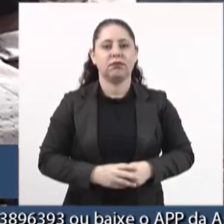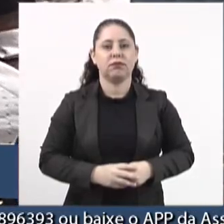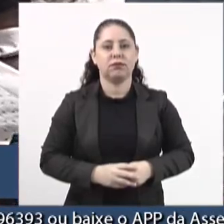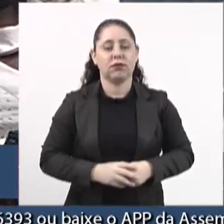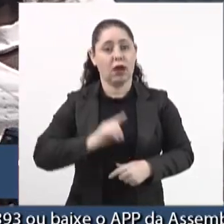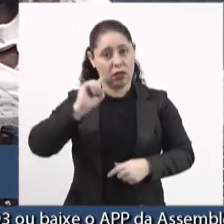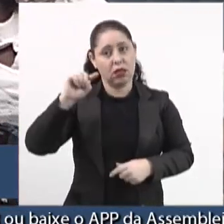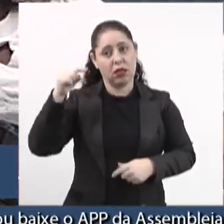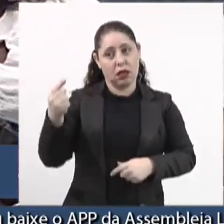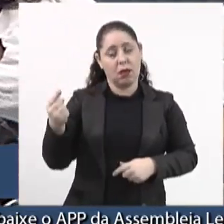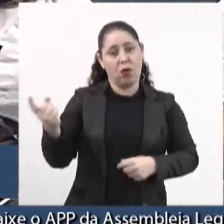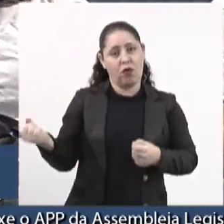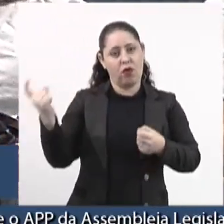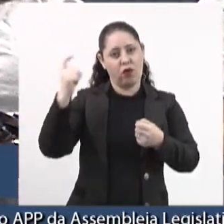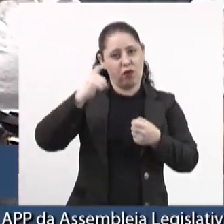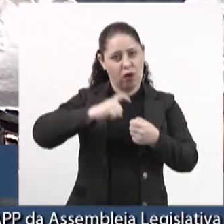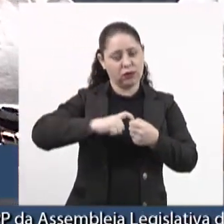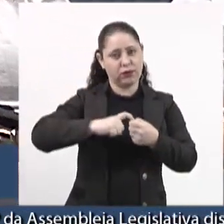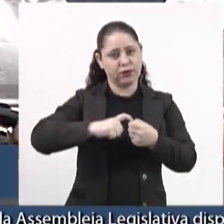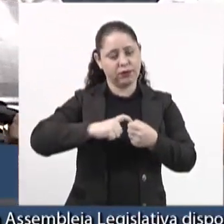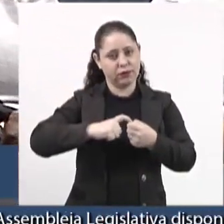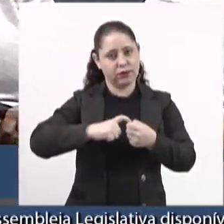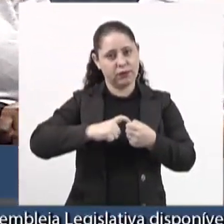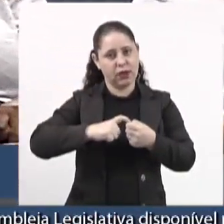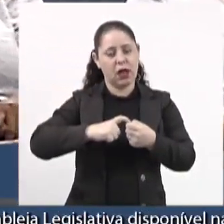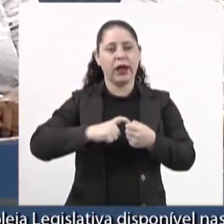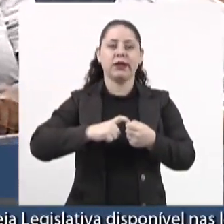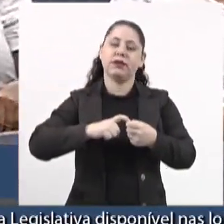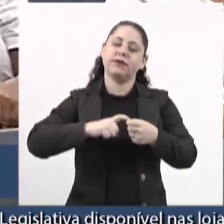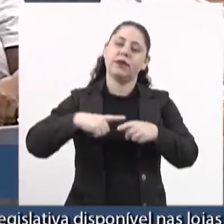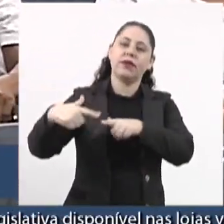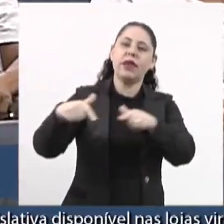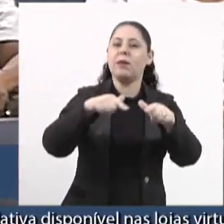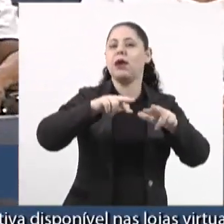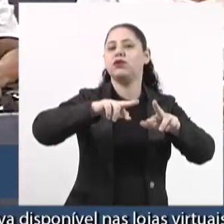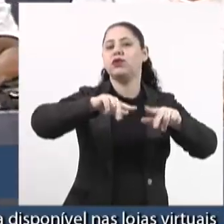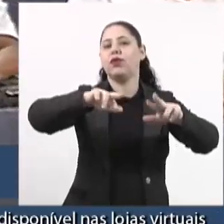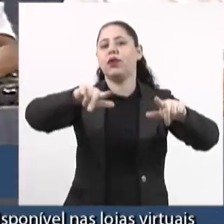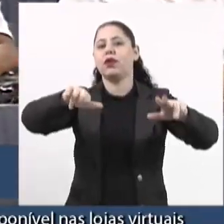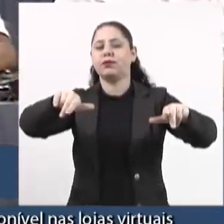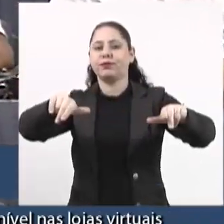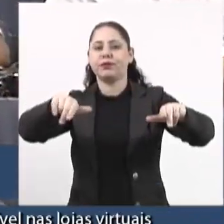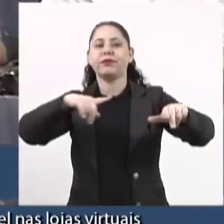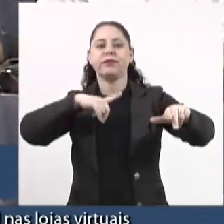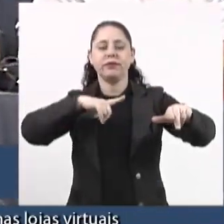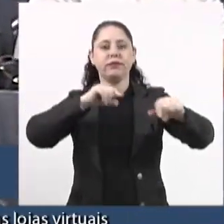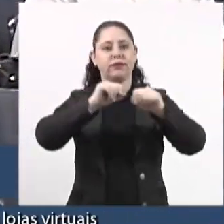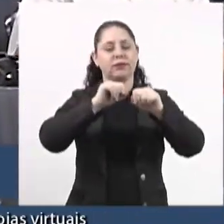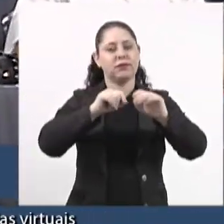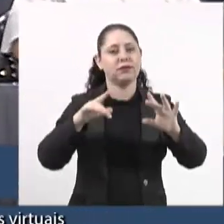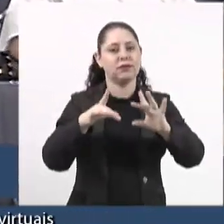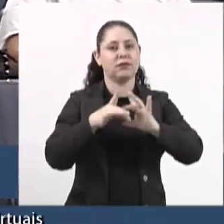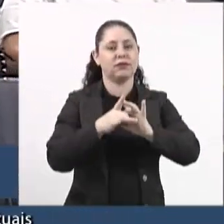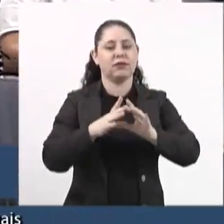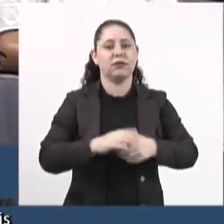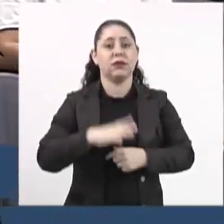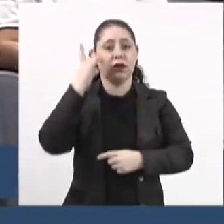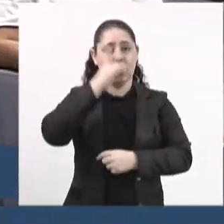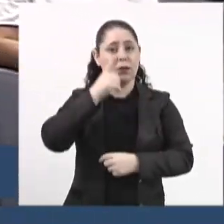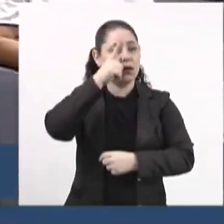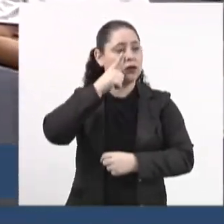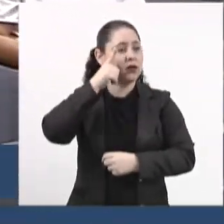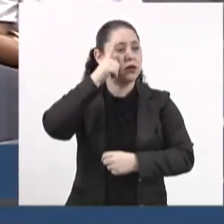Após o início do retorno, novas formas de trabalho. E ali é uma delas, a deputada